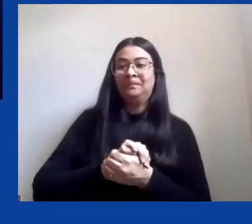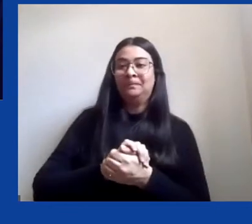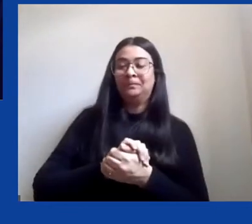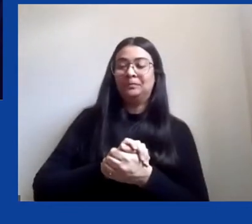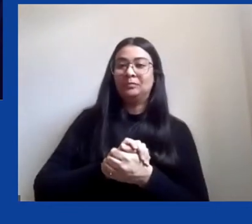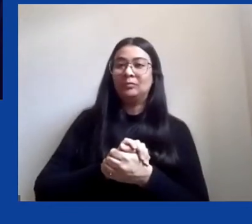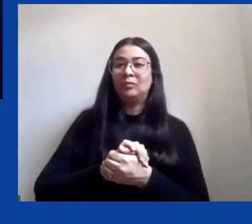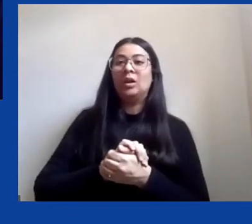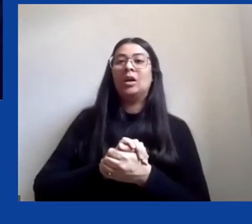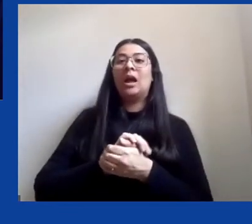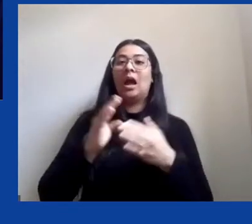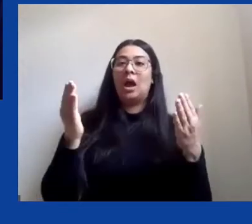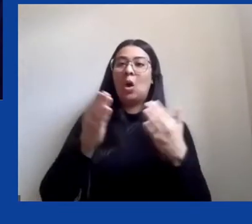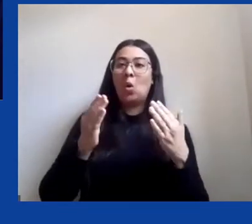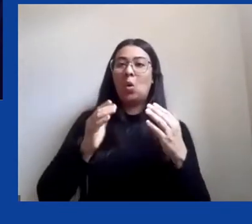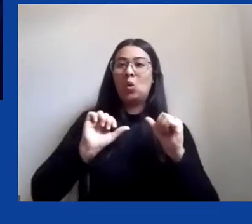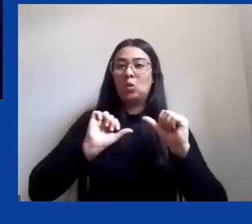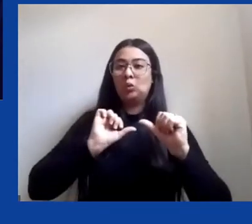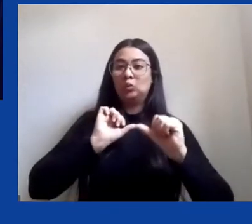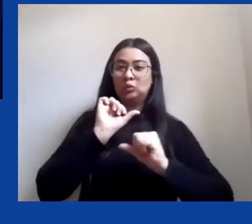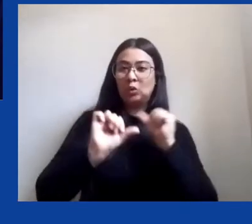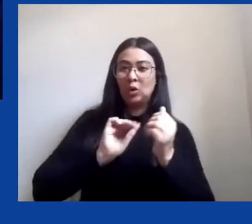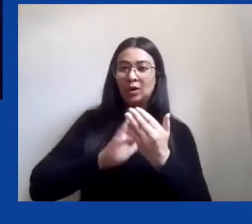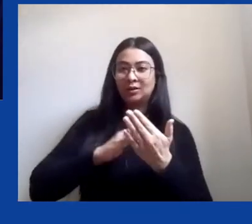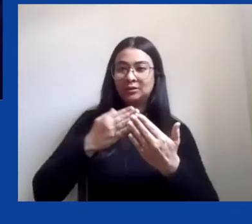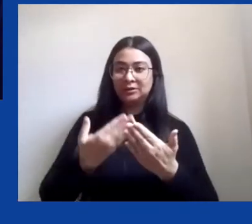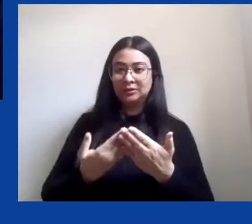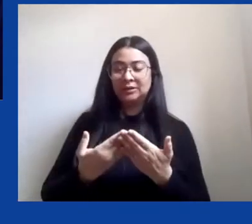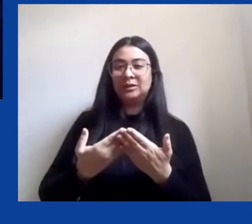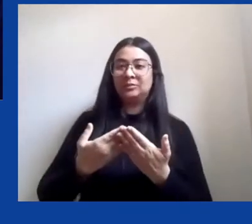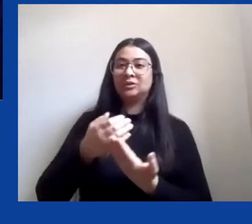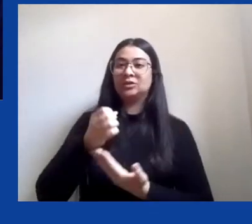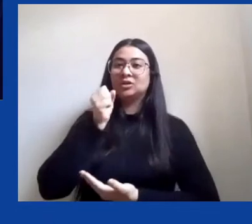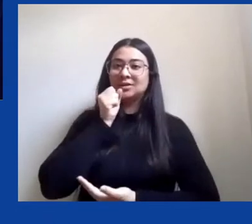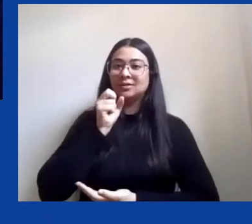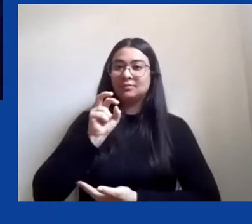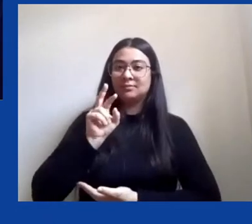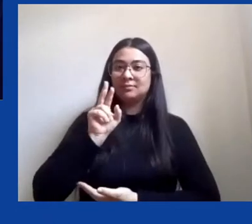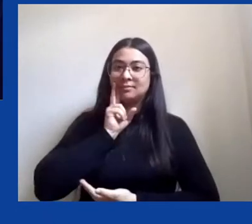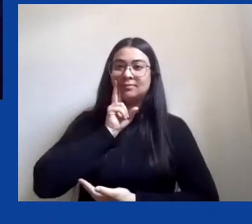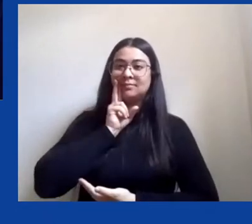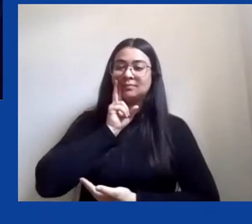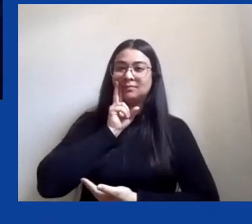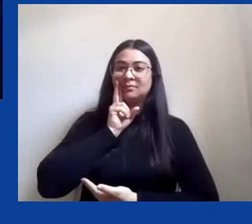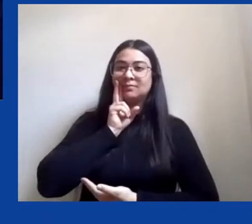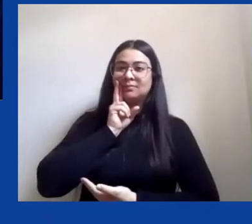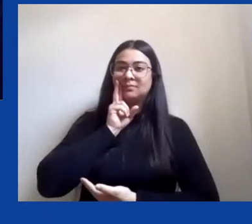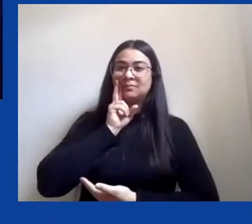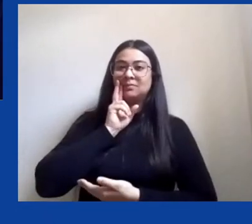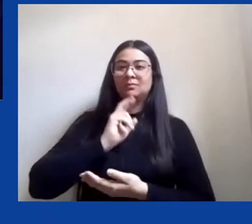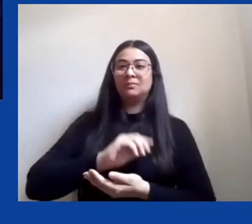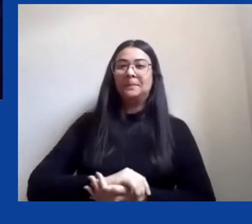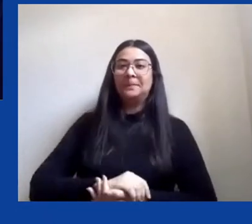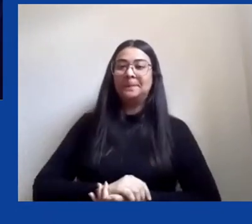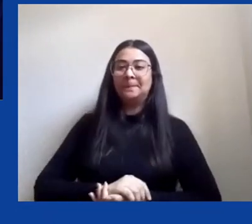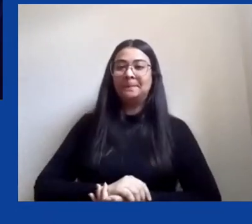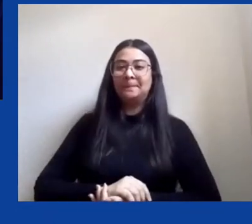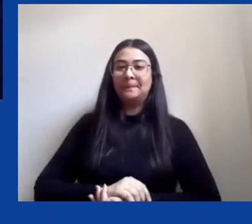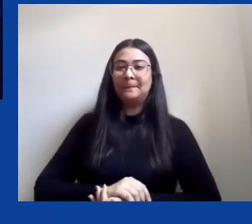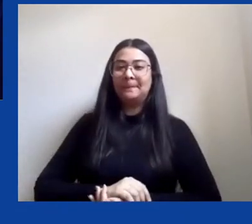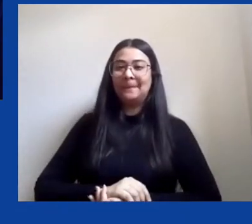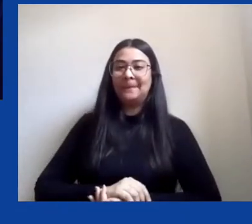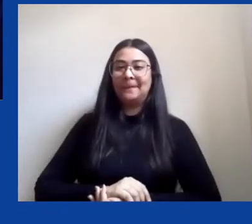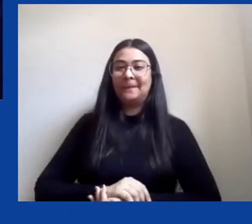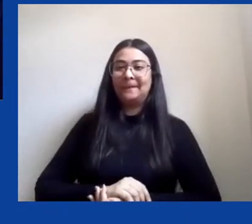Pública do Rio de Janeiro, o número de mortes por intervenção policial no Rio de Janeiro é o maior dos